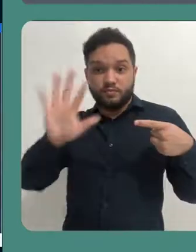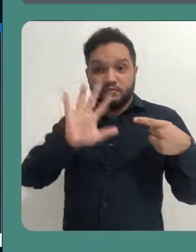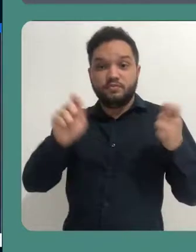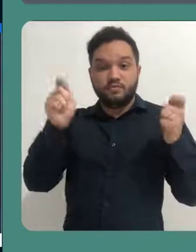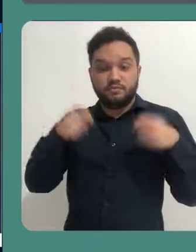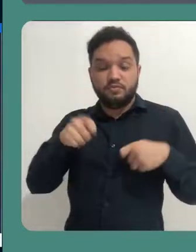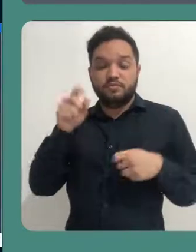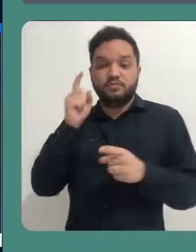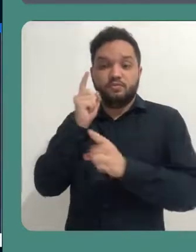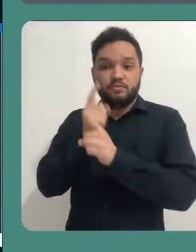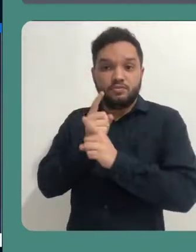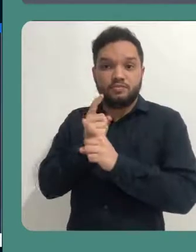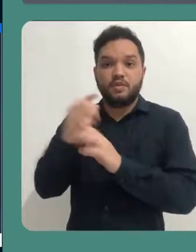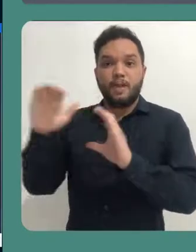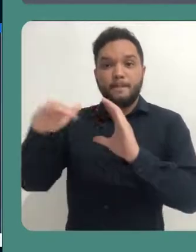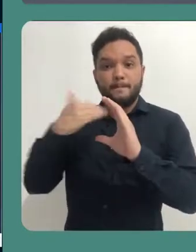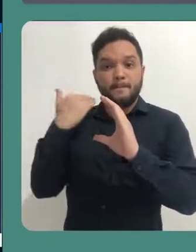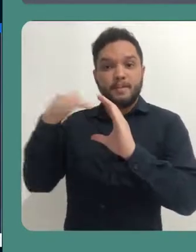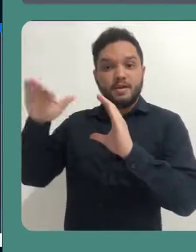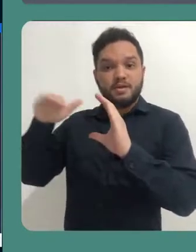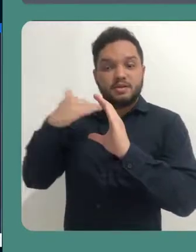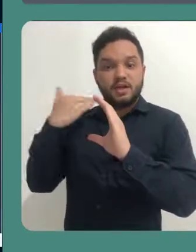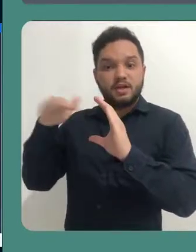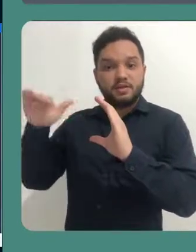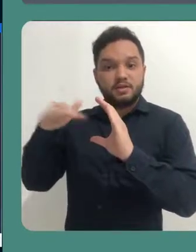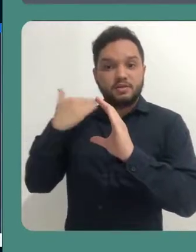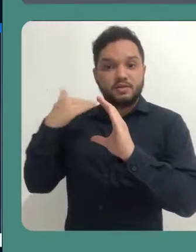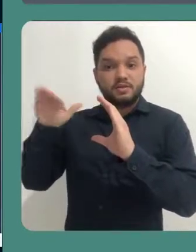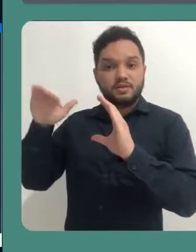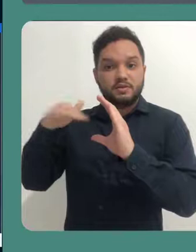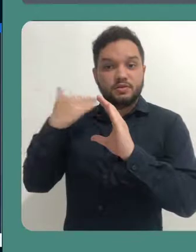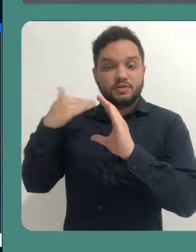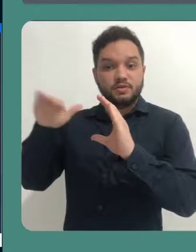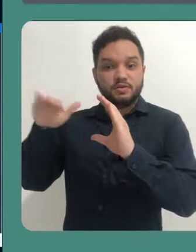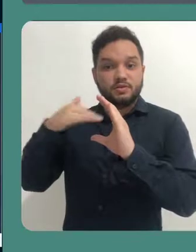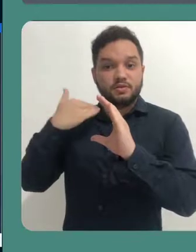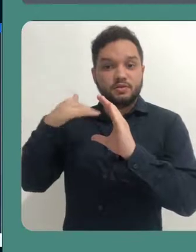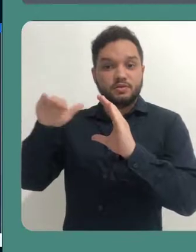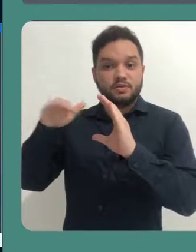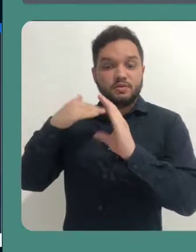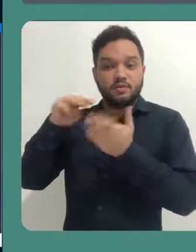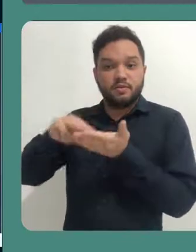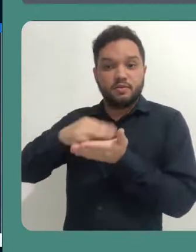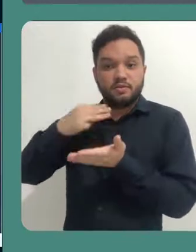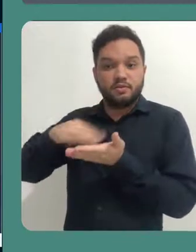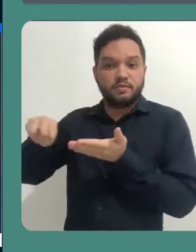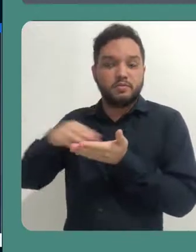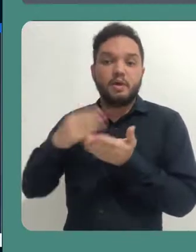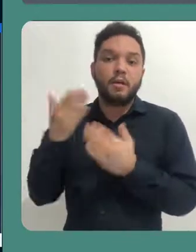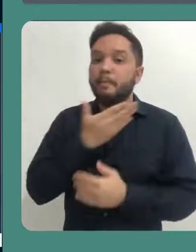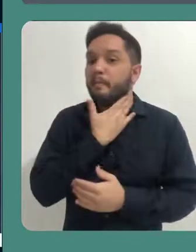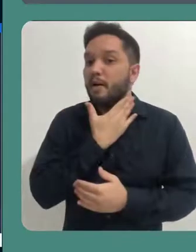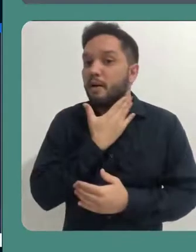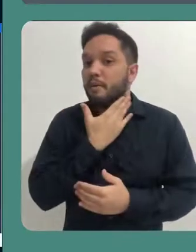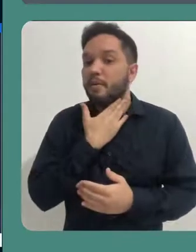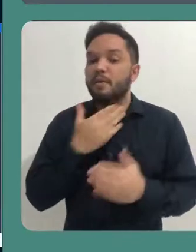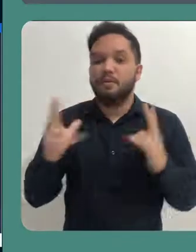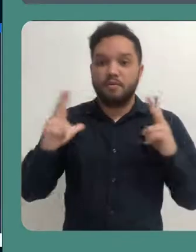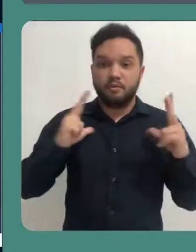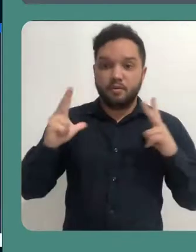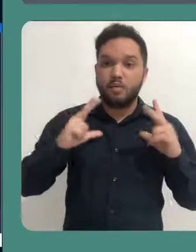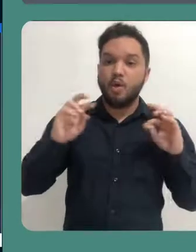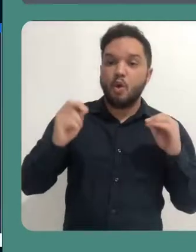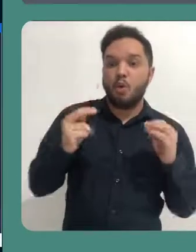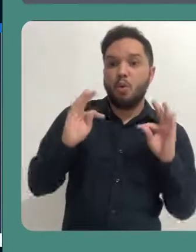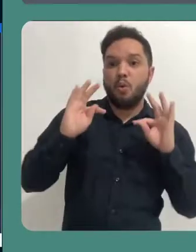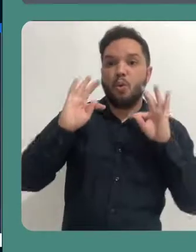espaço onde você encontrará as mensagens, que são mensagens para bate-papo, bate